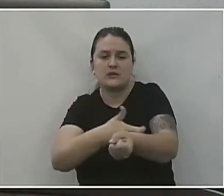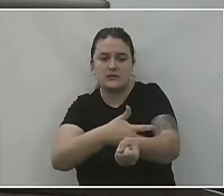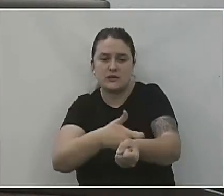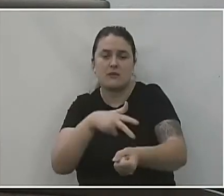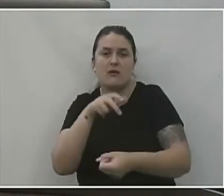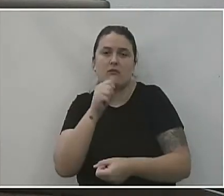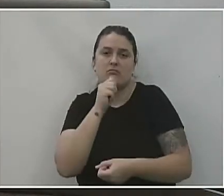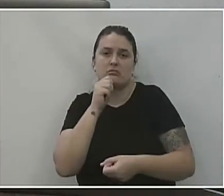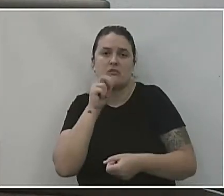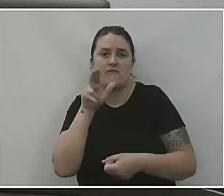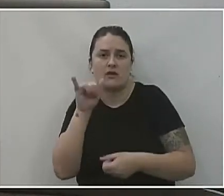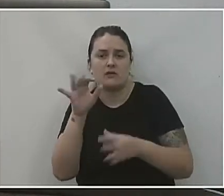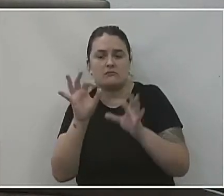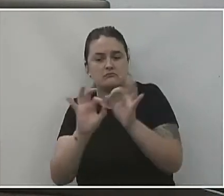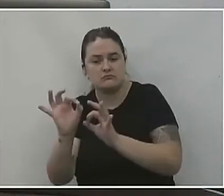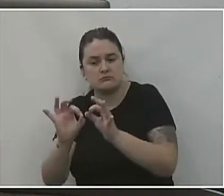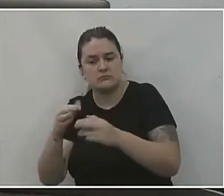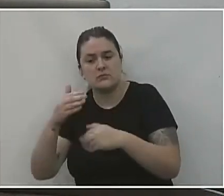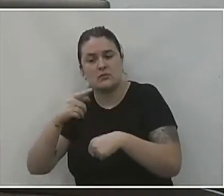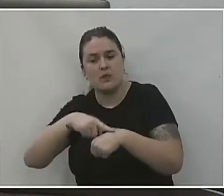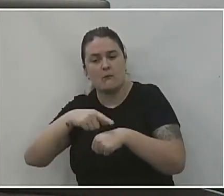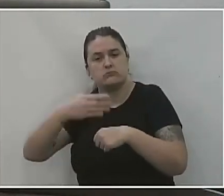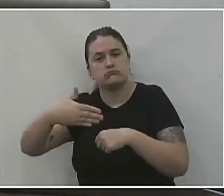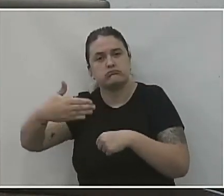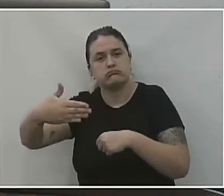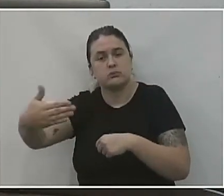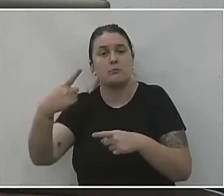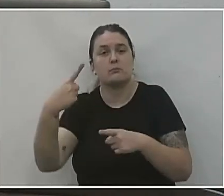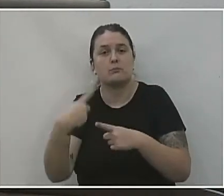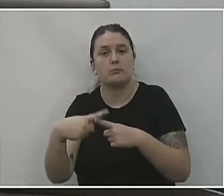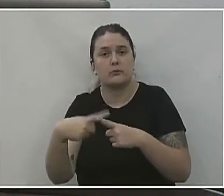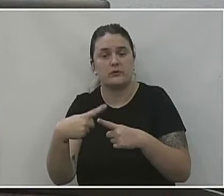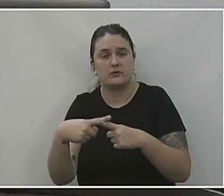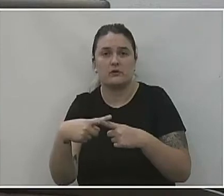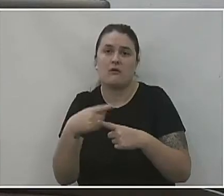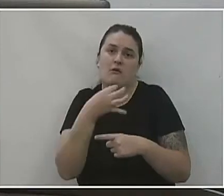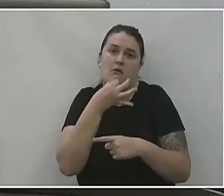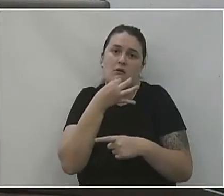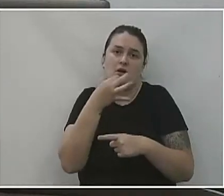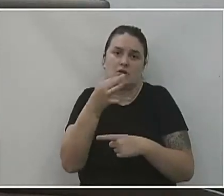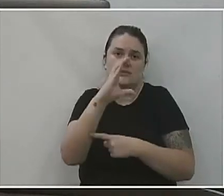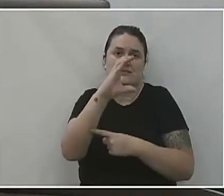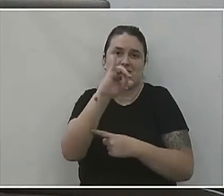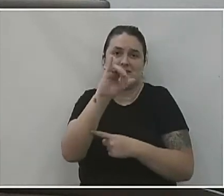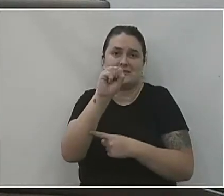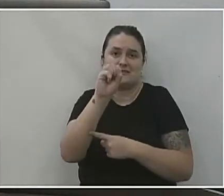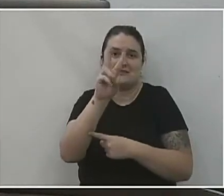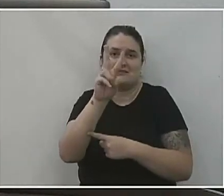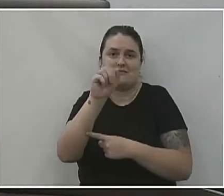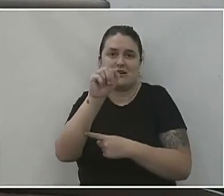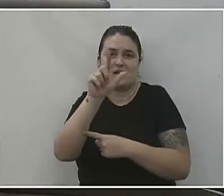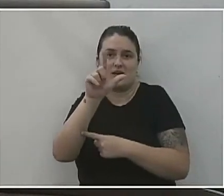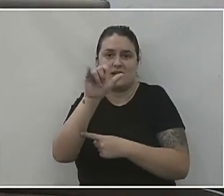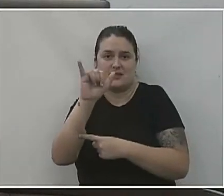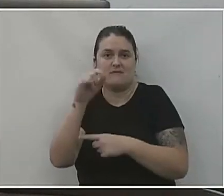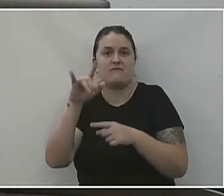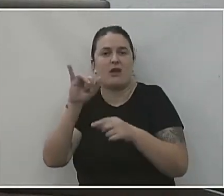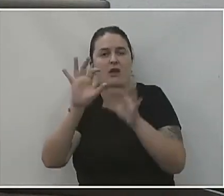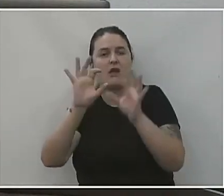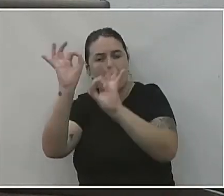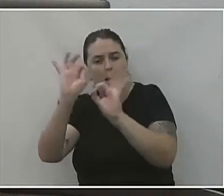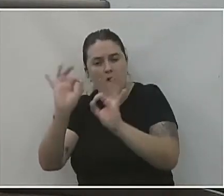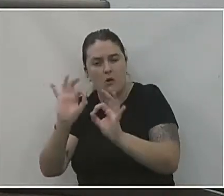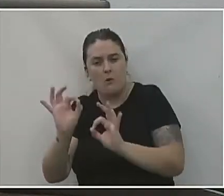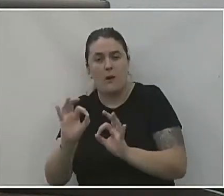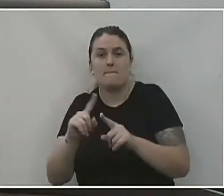a gente vai adequar com o decorrer do tempo, até porque eu acho que provavelmente o CISVALE vai passar por uma reestruturação, mas